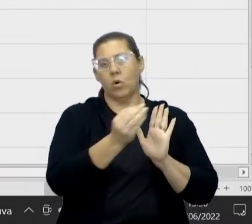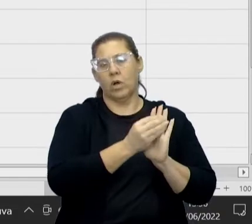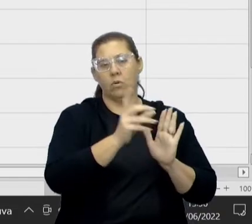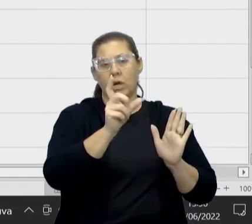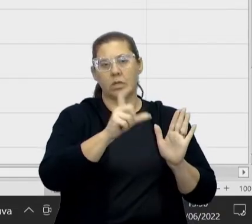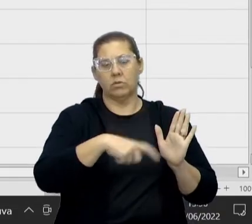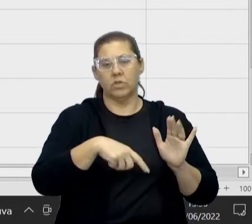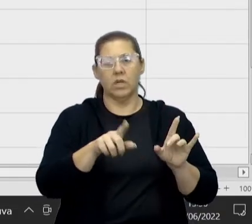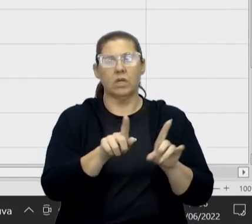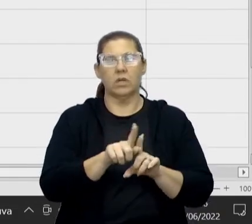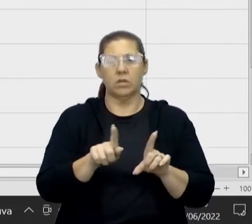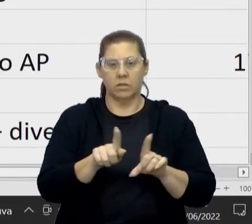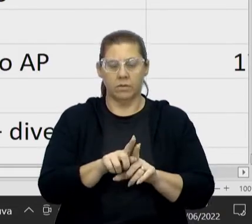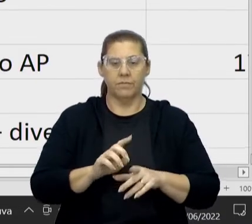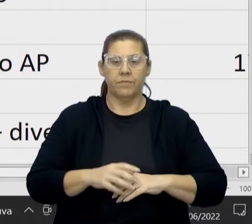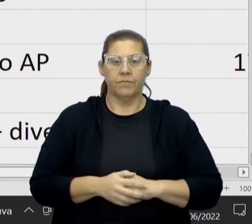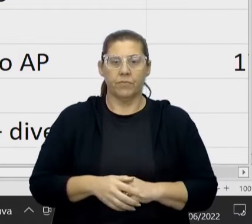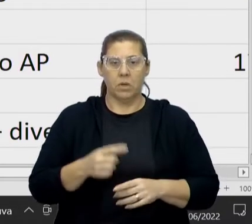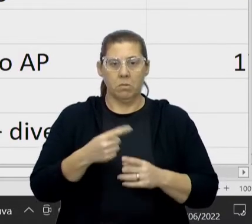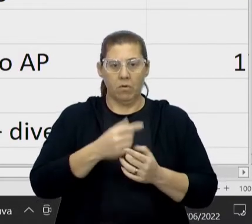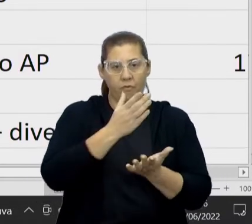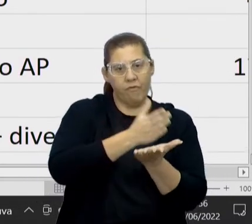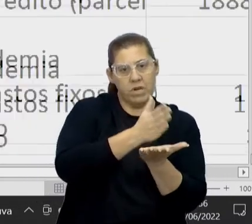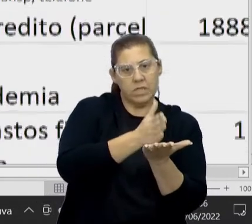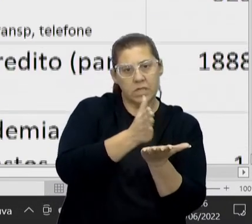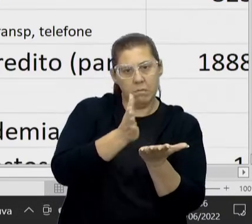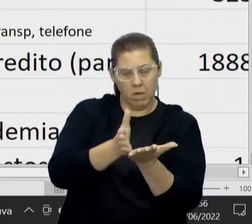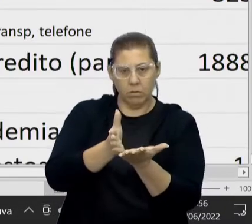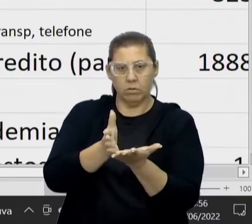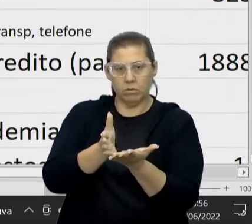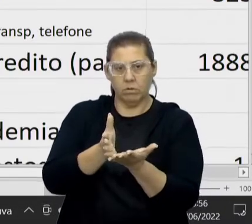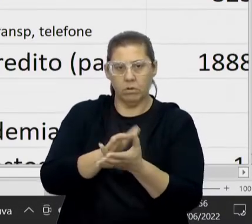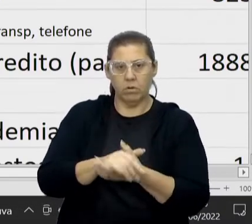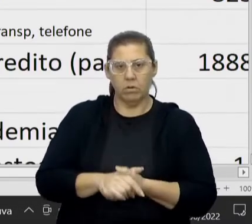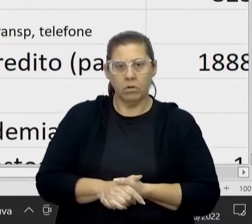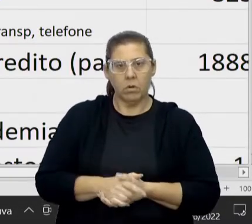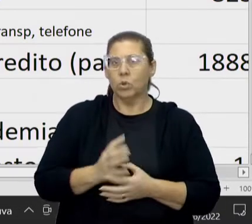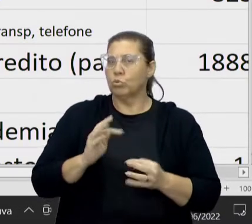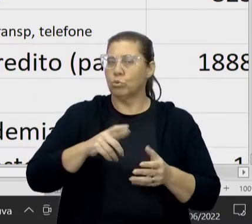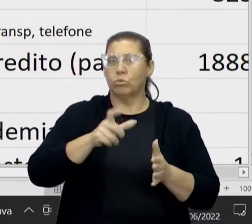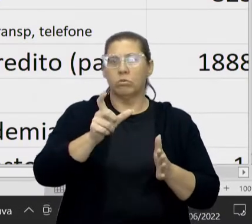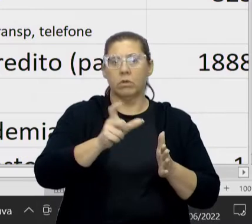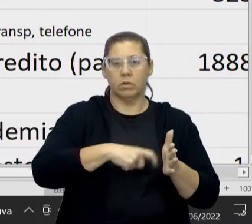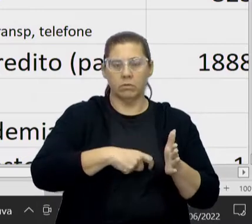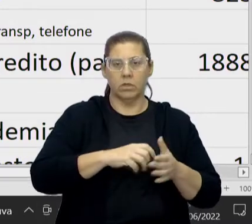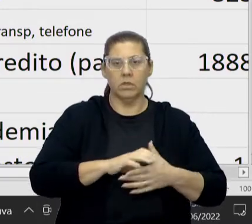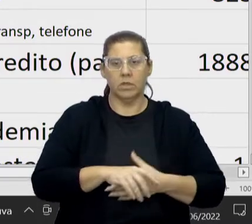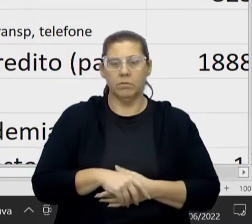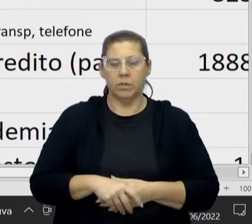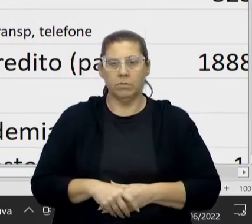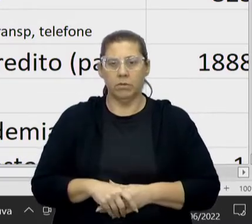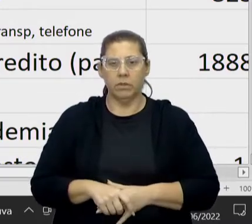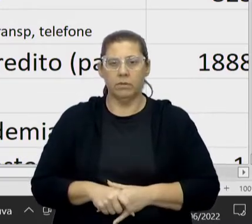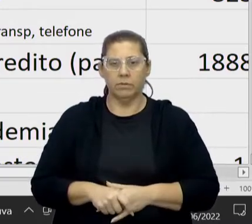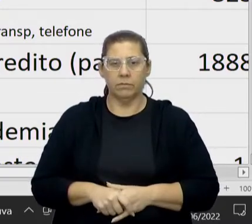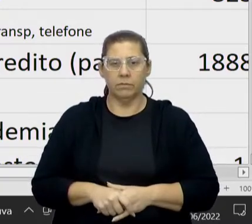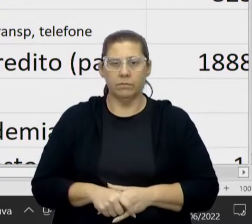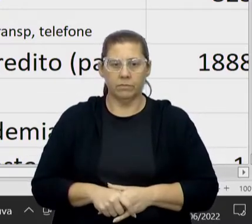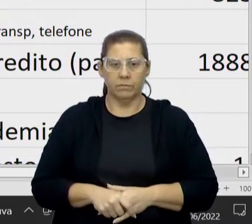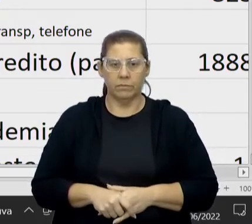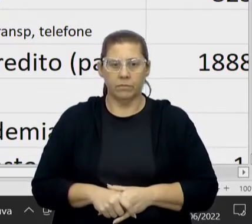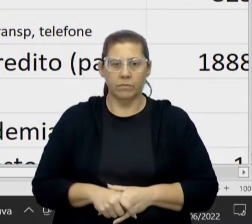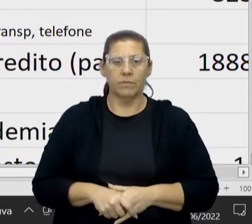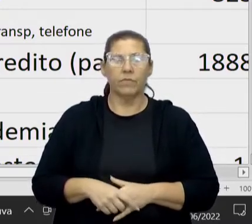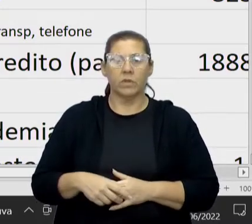crédito. Porque a professora falou que o financiamento que ela fez foi no cartão. Vamos lá, então. Então essas